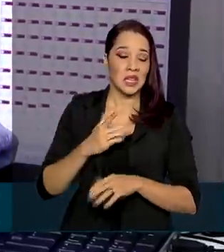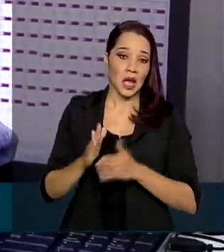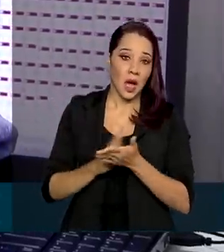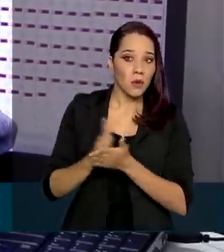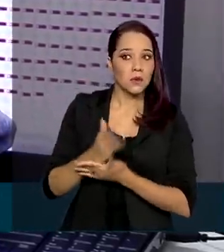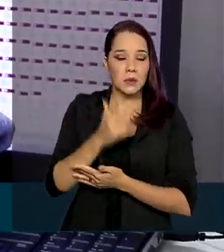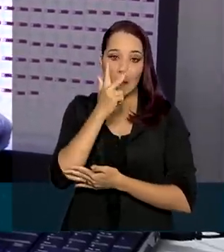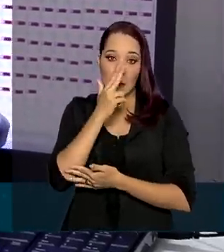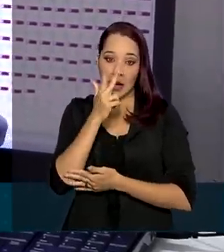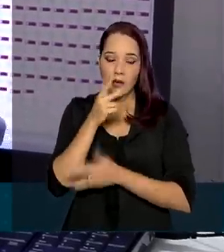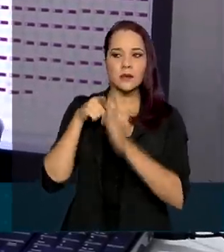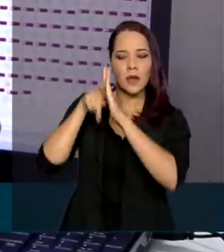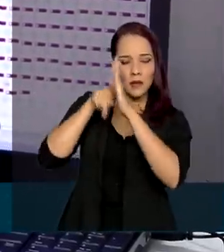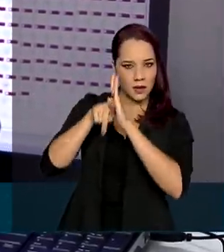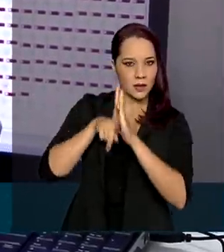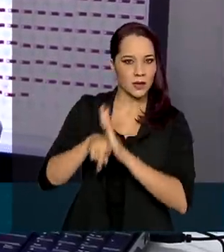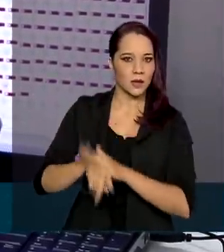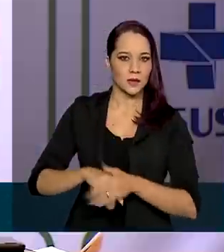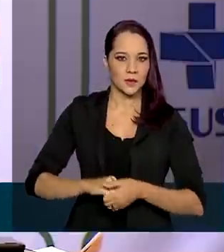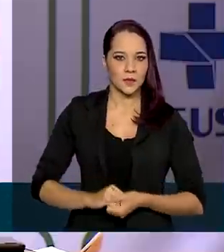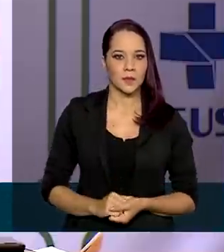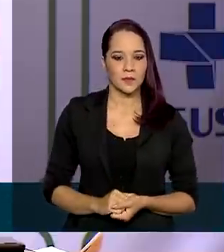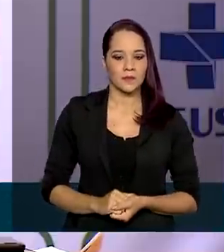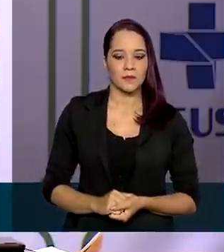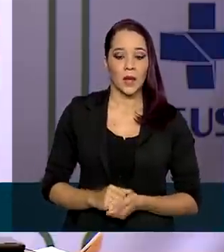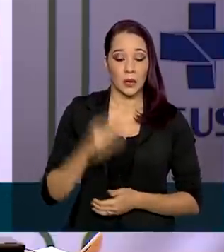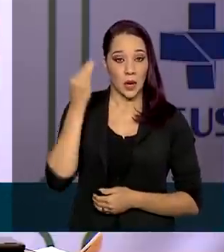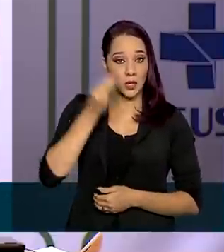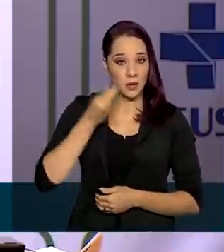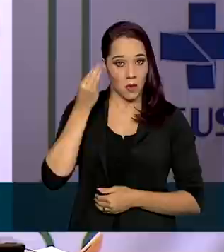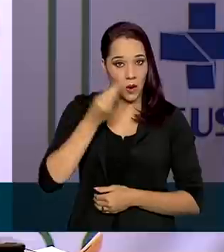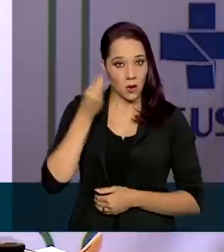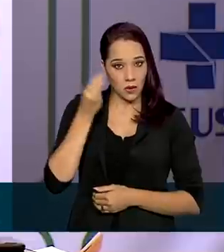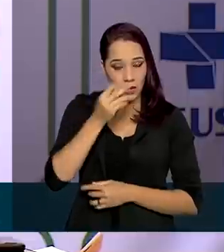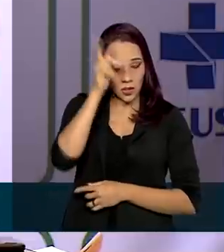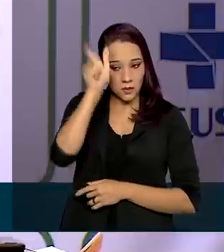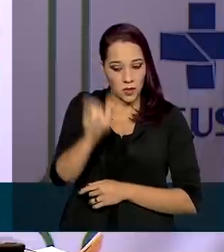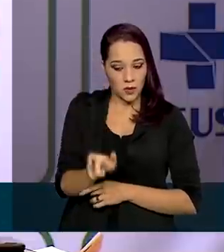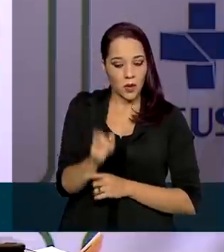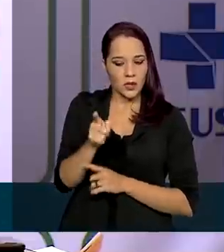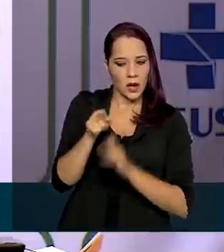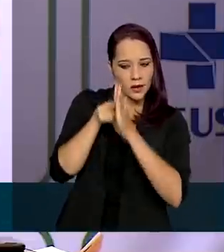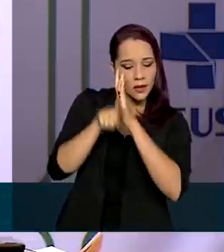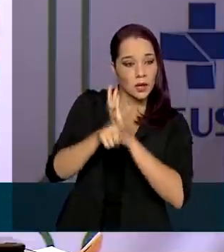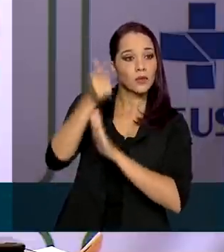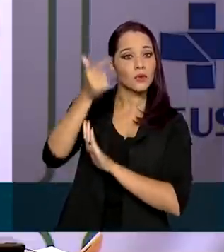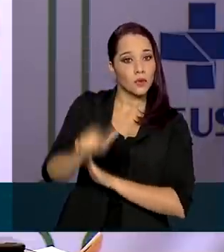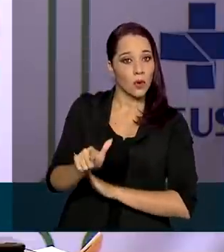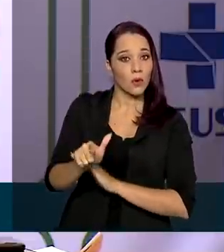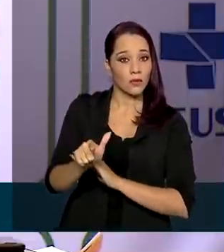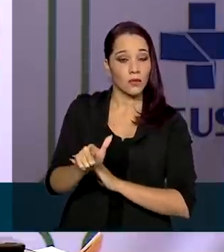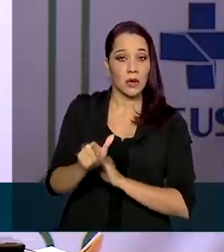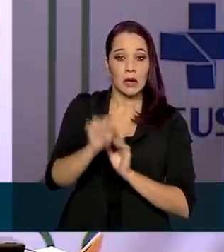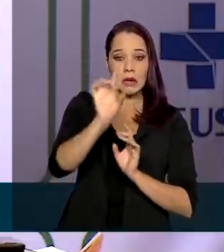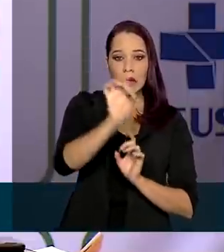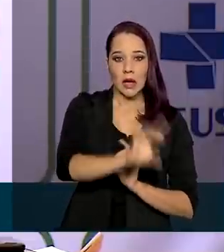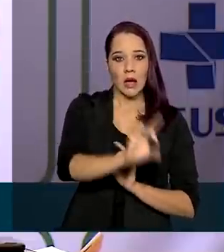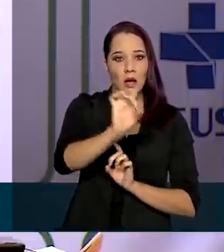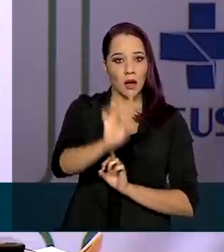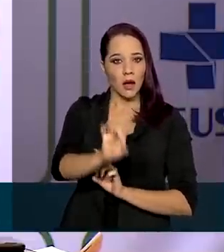que estejam sendo analisados. As amostras estão sendo reanalisadas, cada